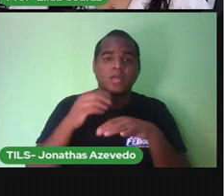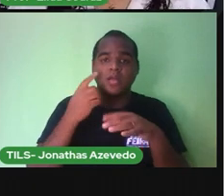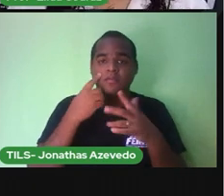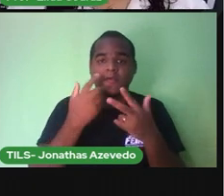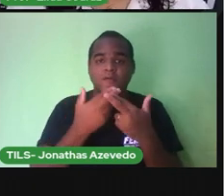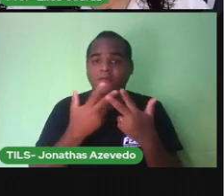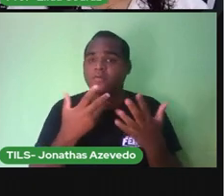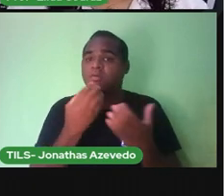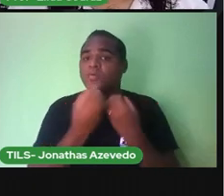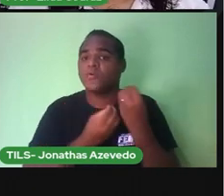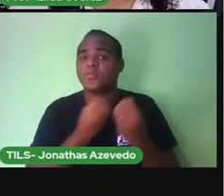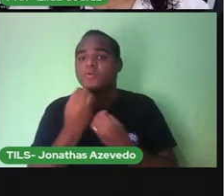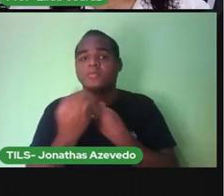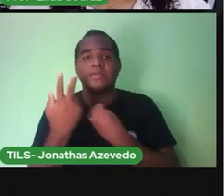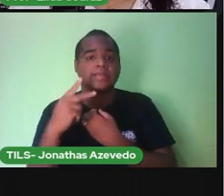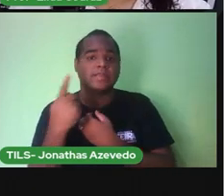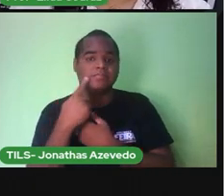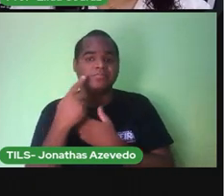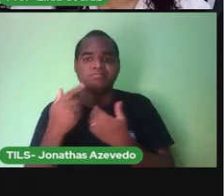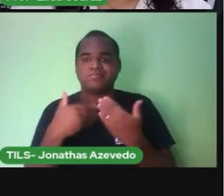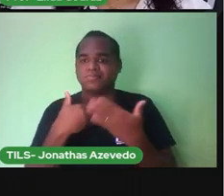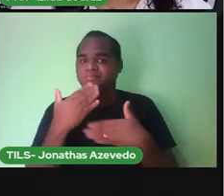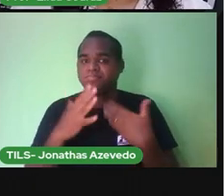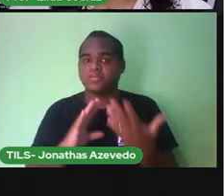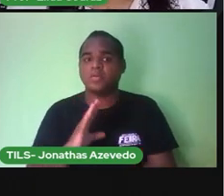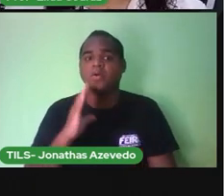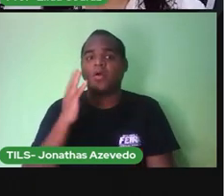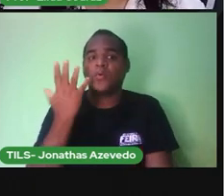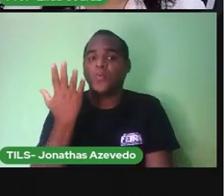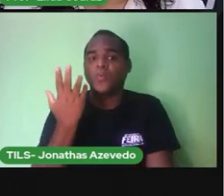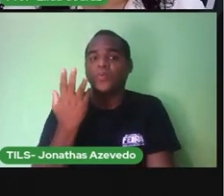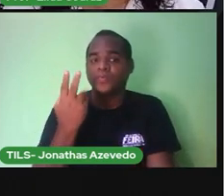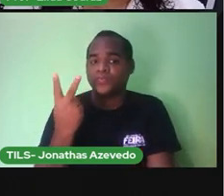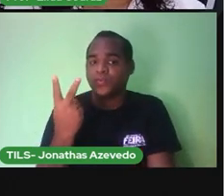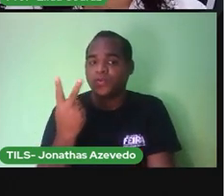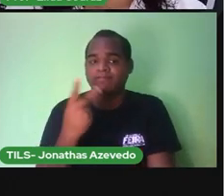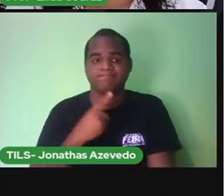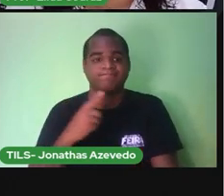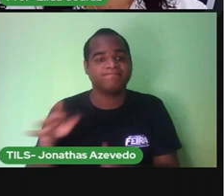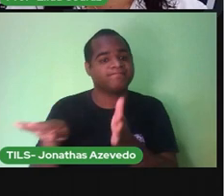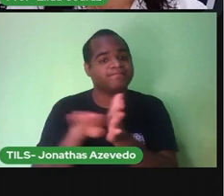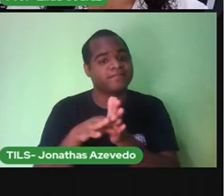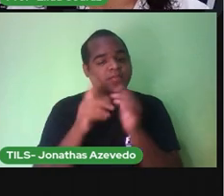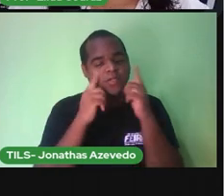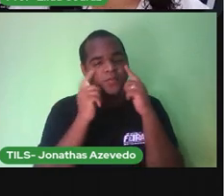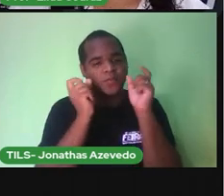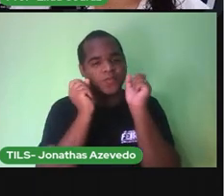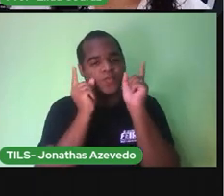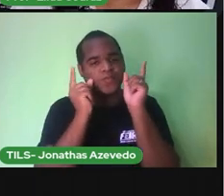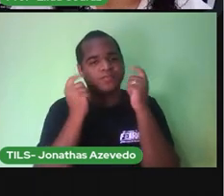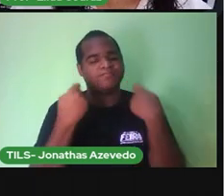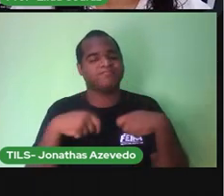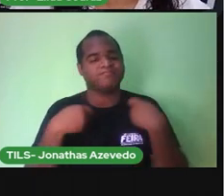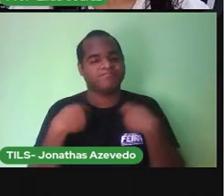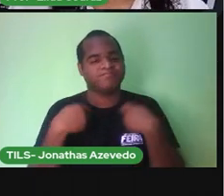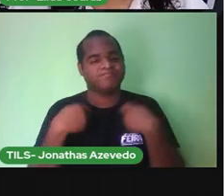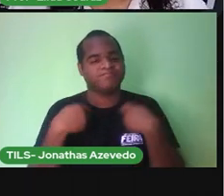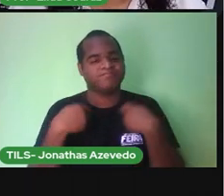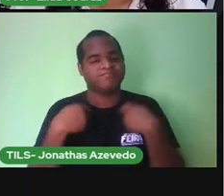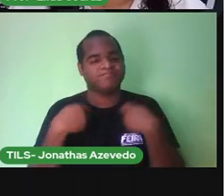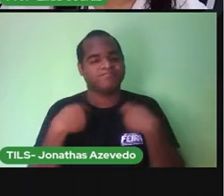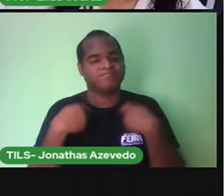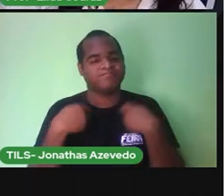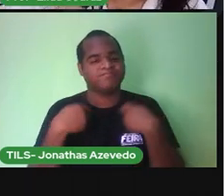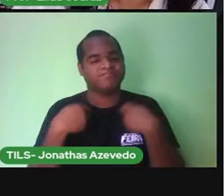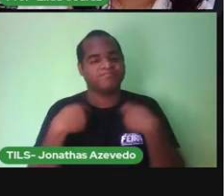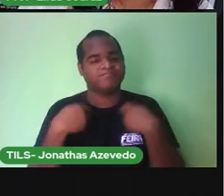assim foram os dois. Quando chegaram, tiveram que acordar a capivara para que Serafim pudesse